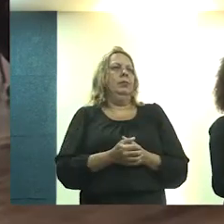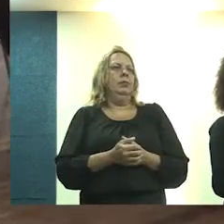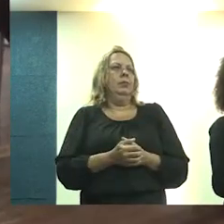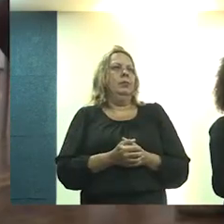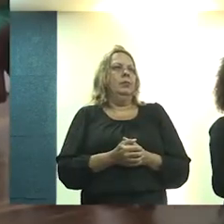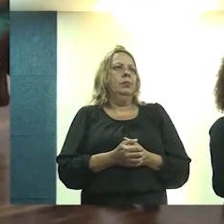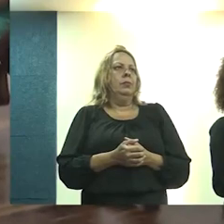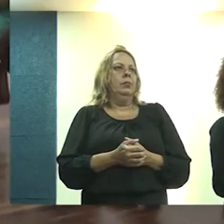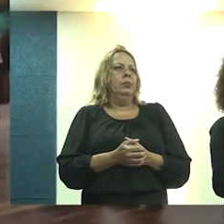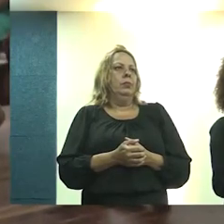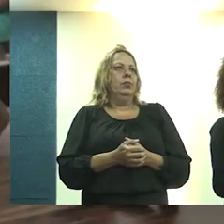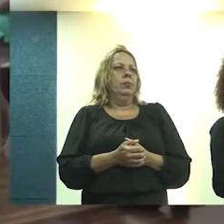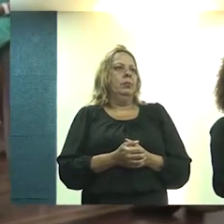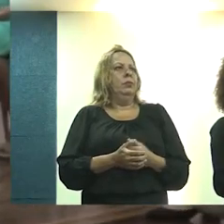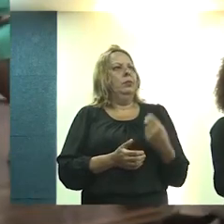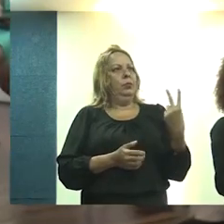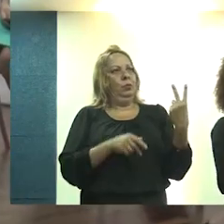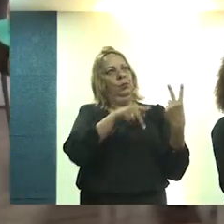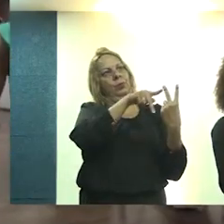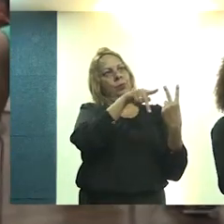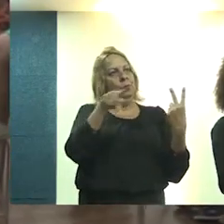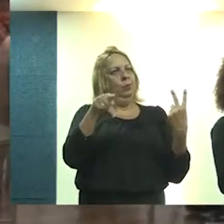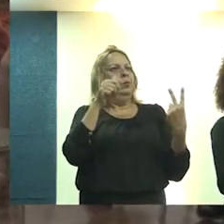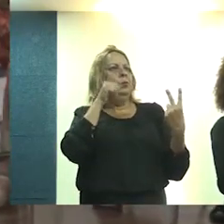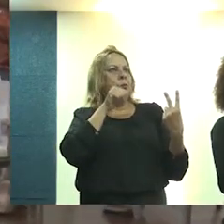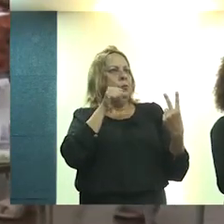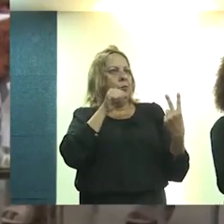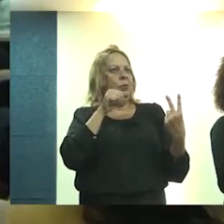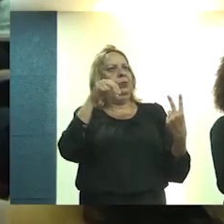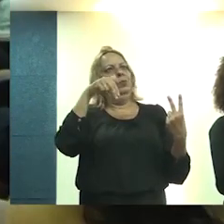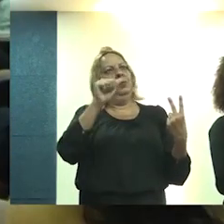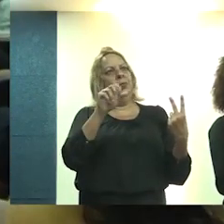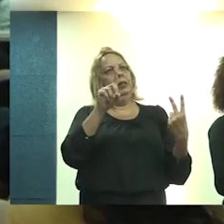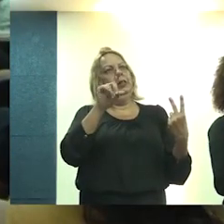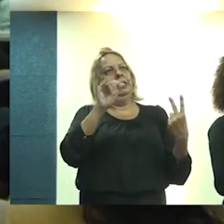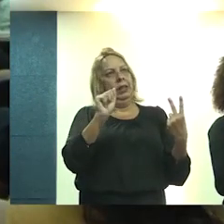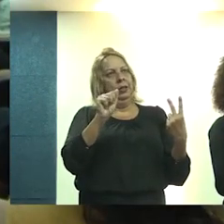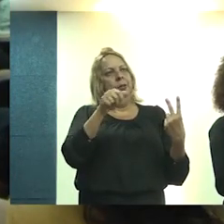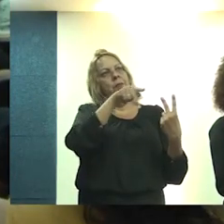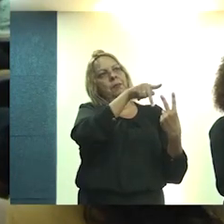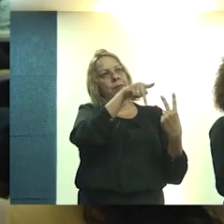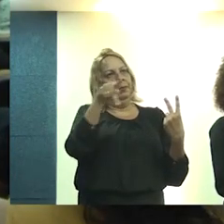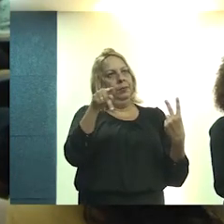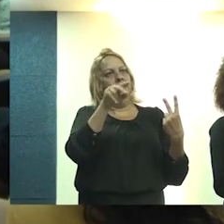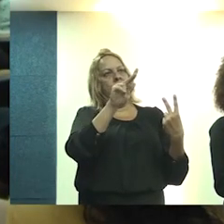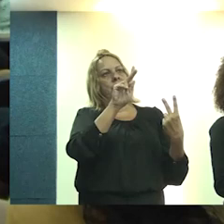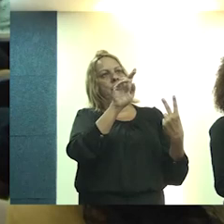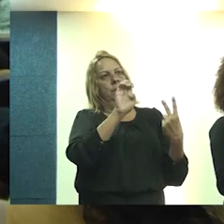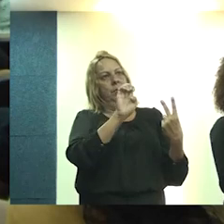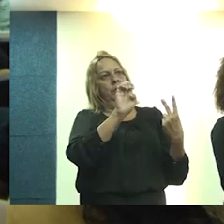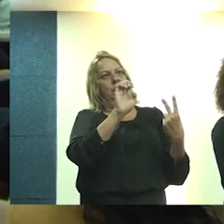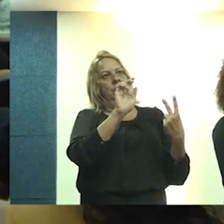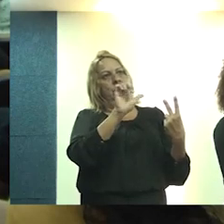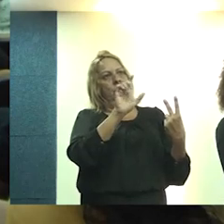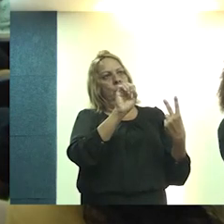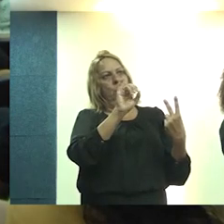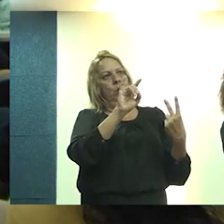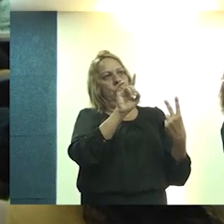de duas presidentas, presidenta Nádia, presidenta Heloísa.